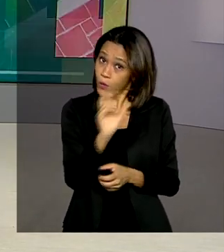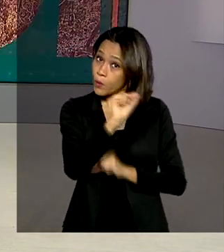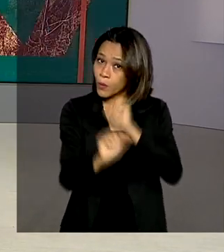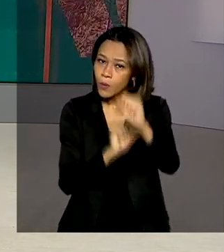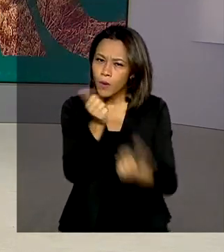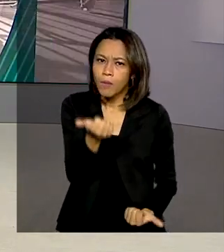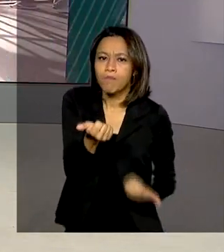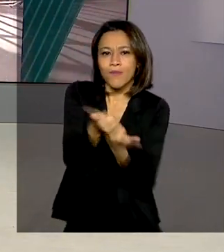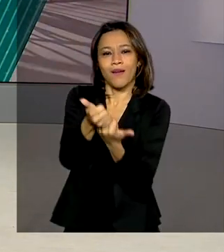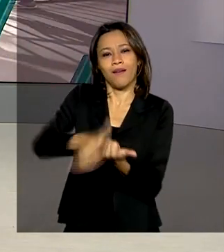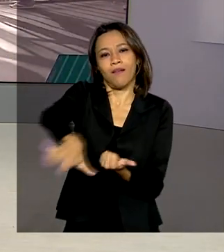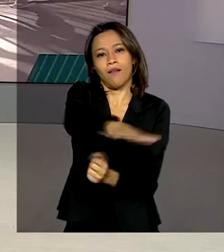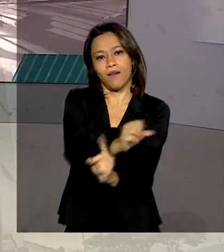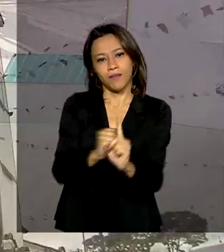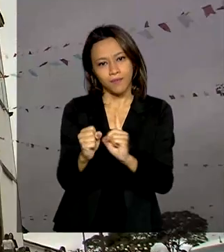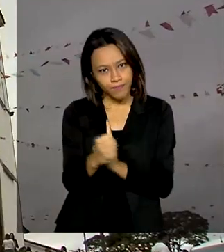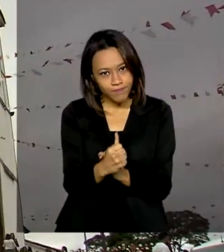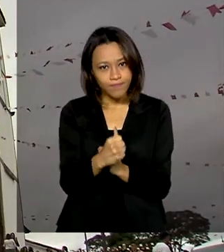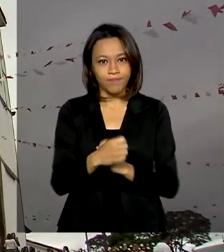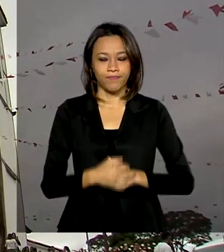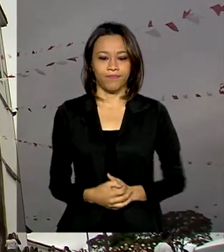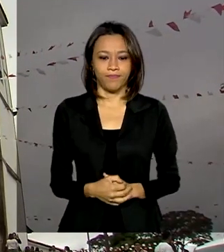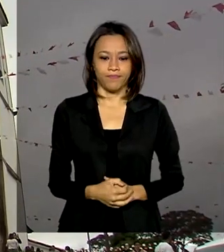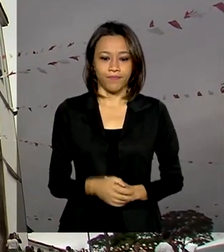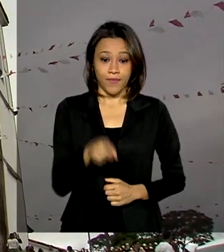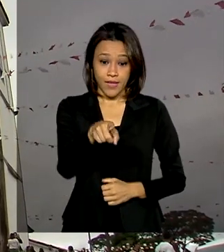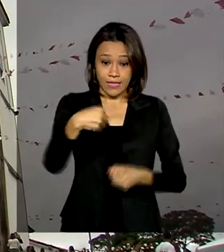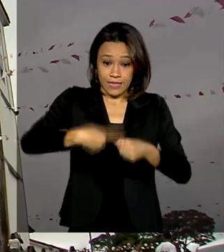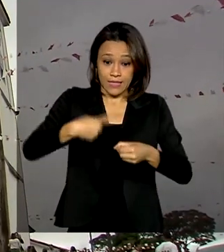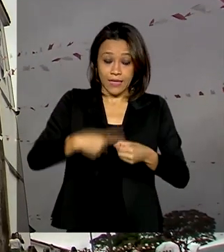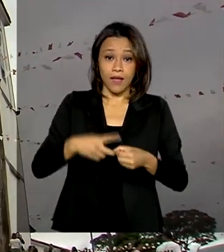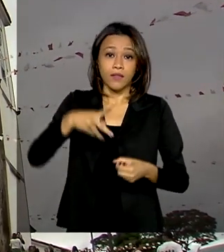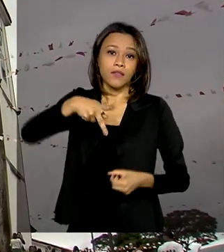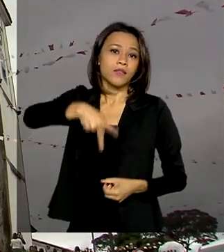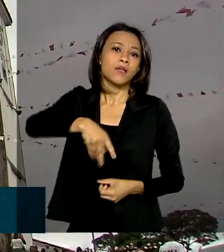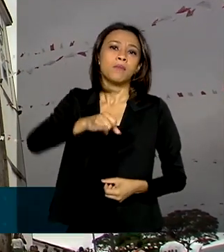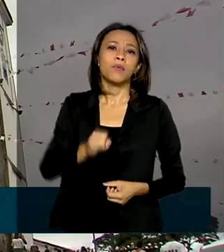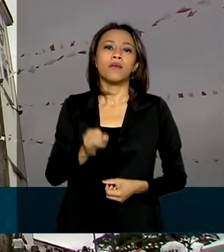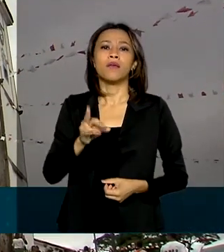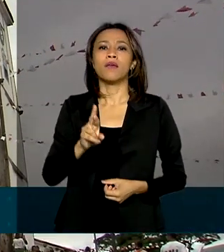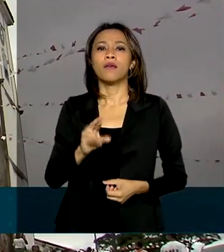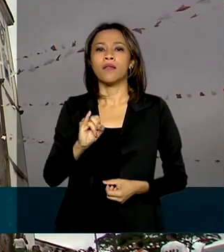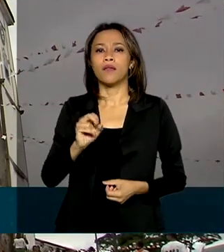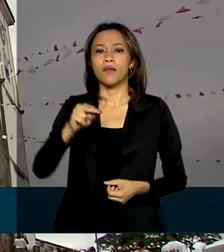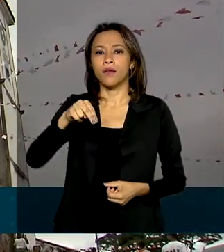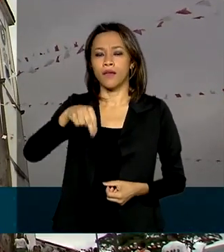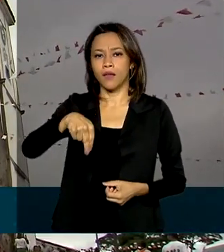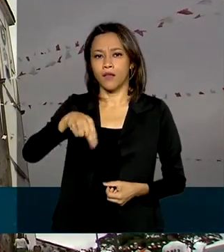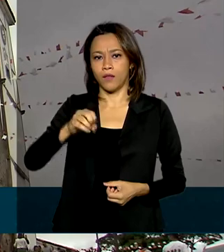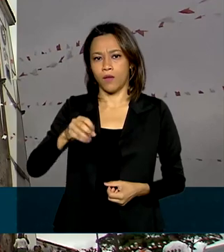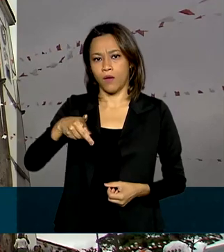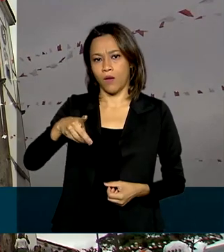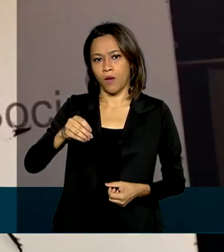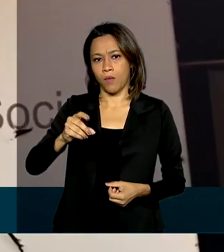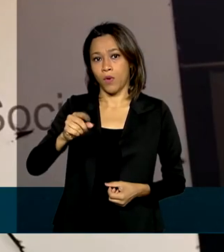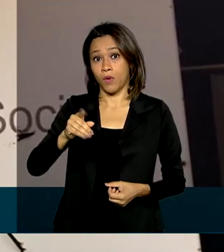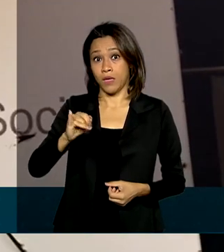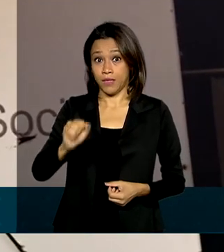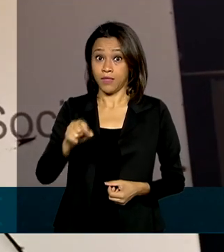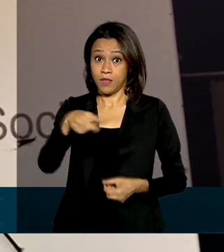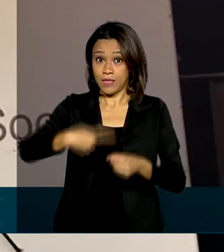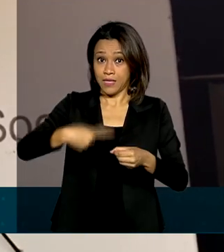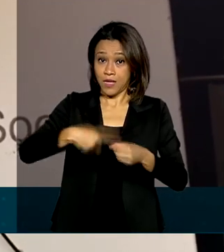de assistência social. Em Pirinópolis, um dos principais roteiros turísticos do estado de Goiás,